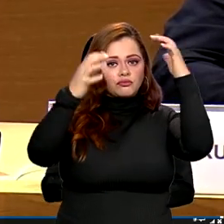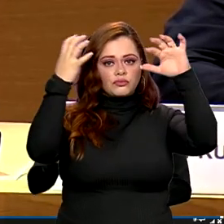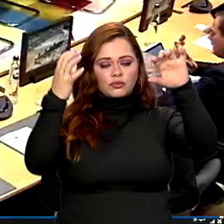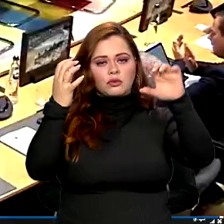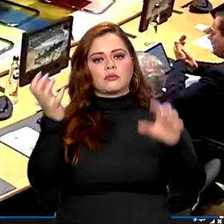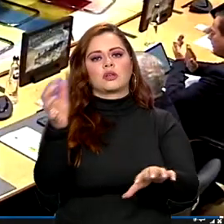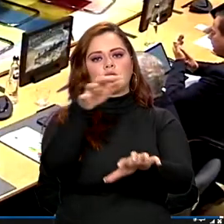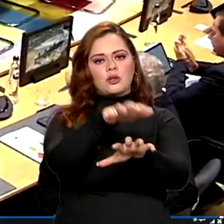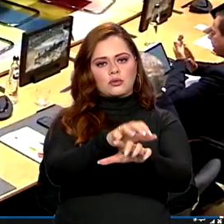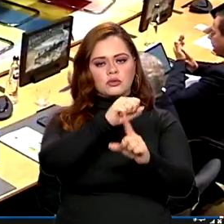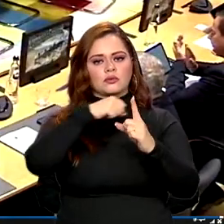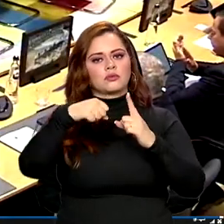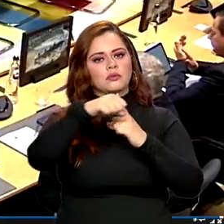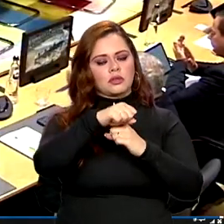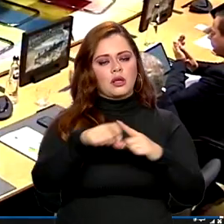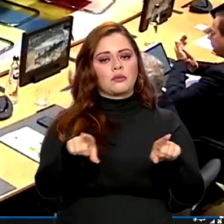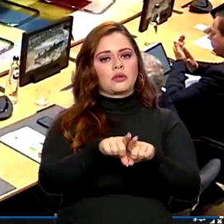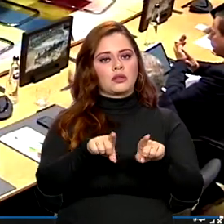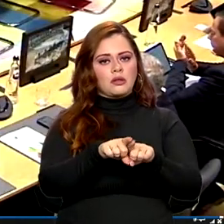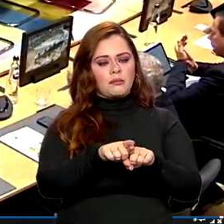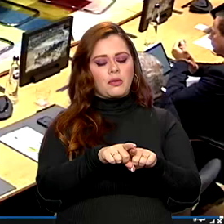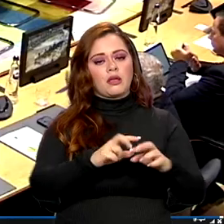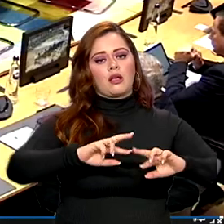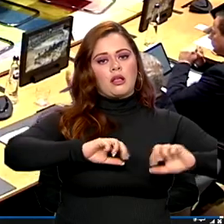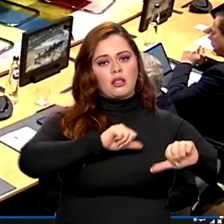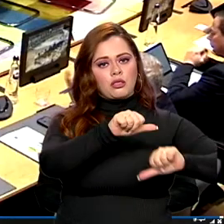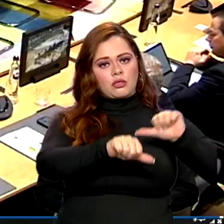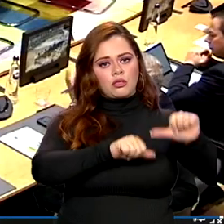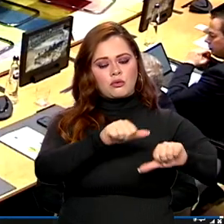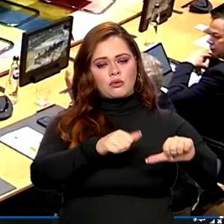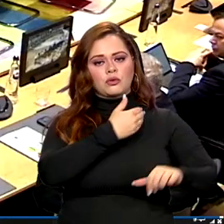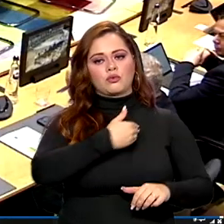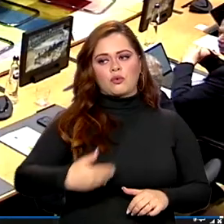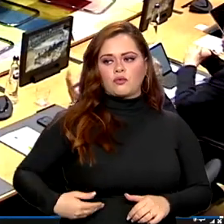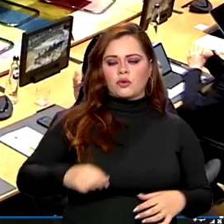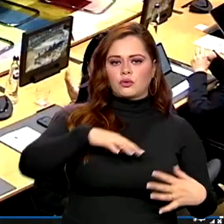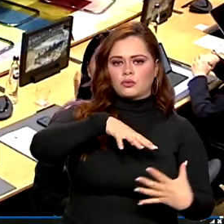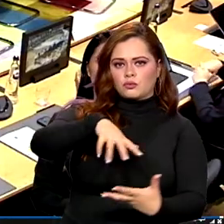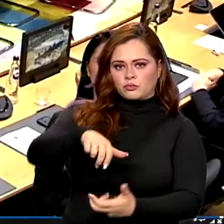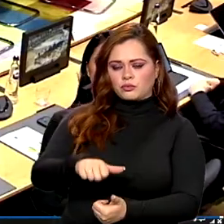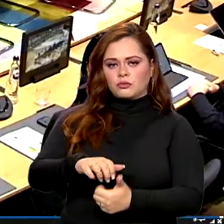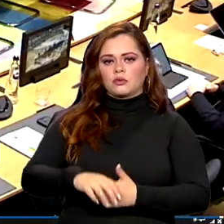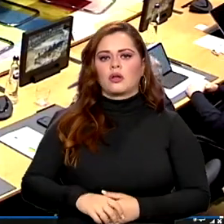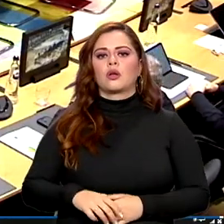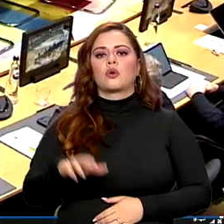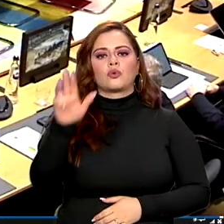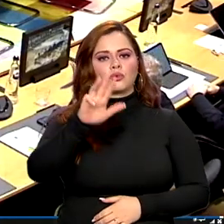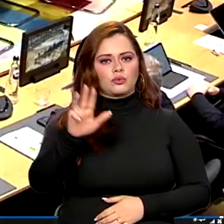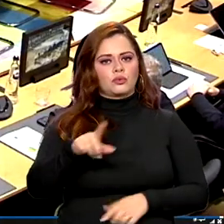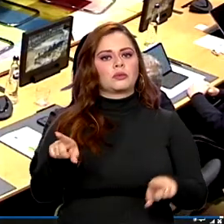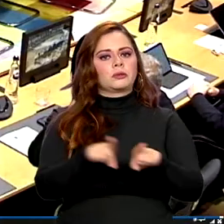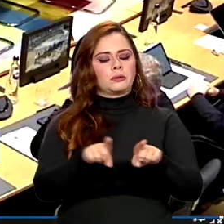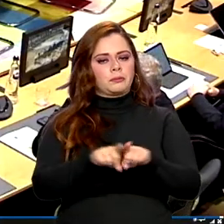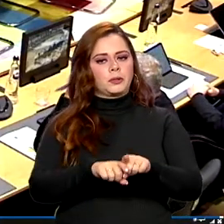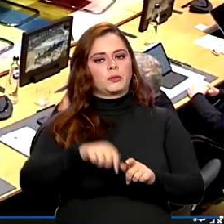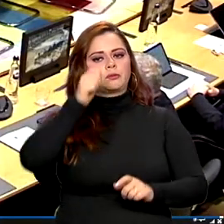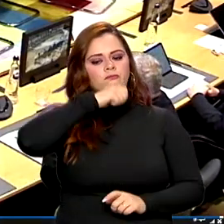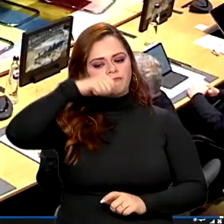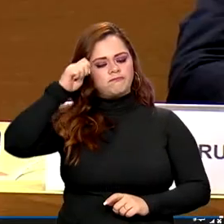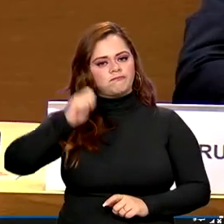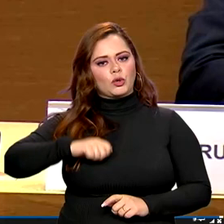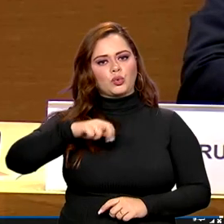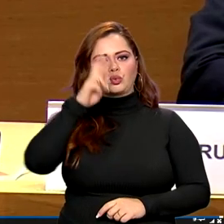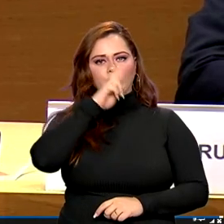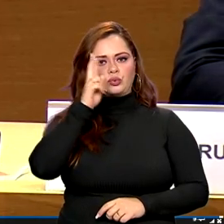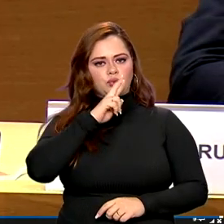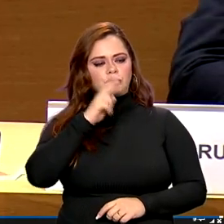também defendeu a reforma da governança global. Lula voltou a condenar a invasão da Rússia na Ucrânia.